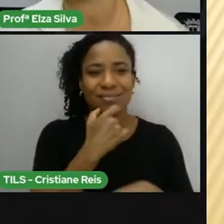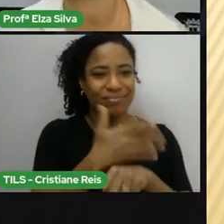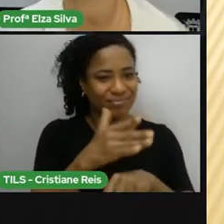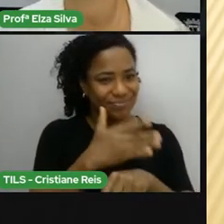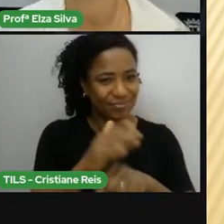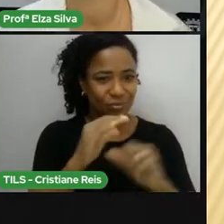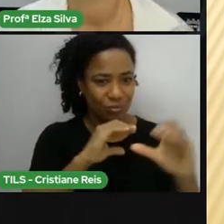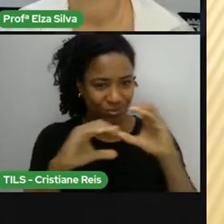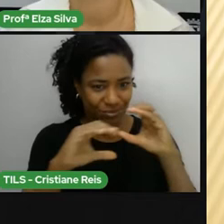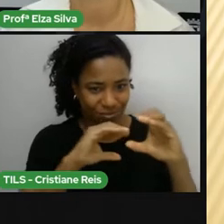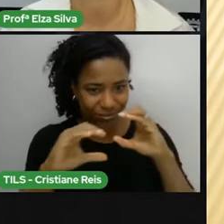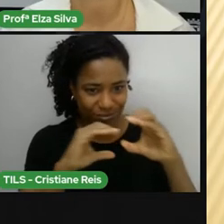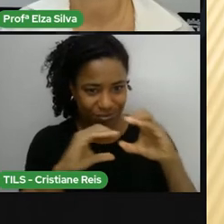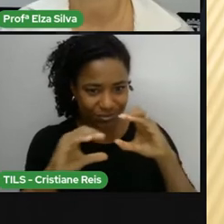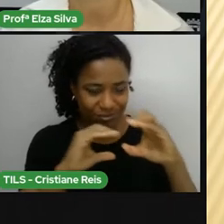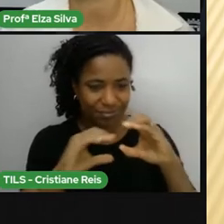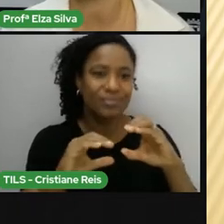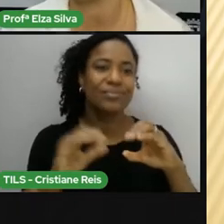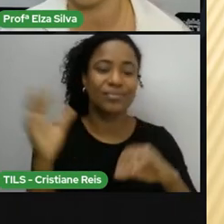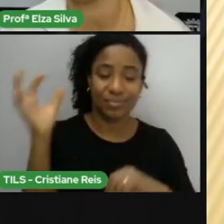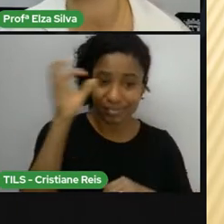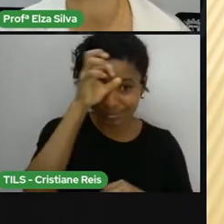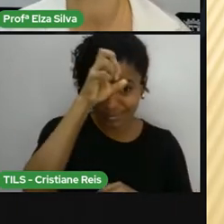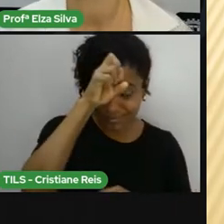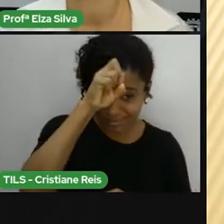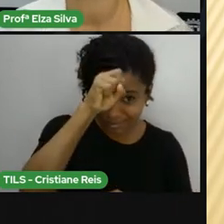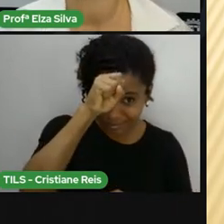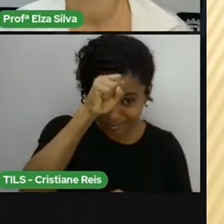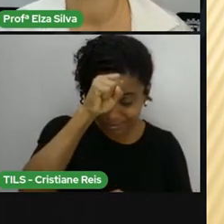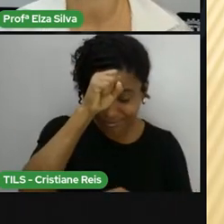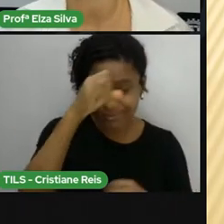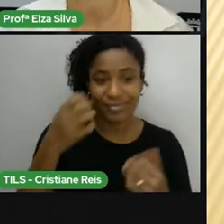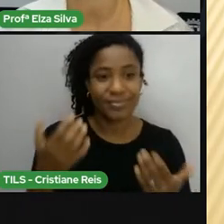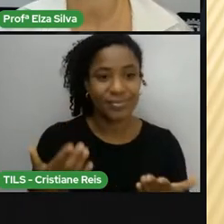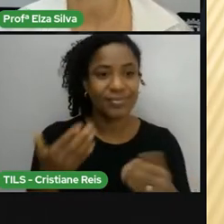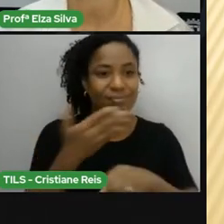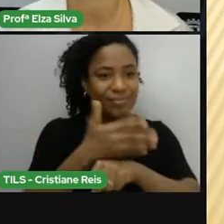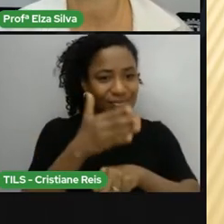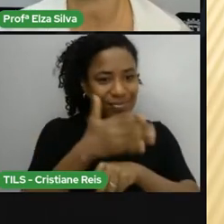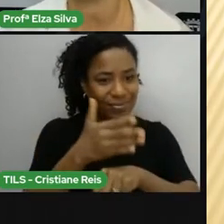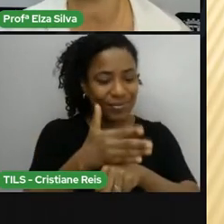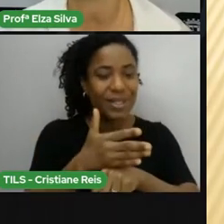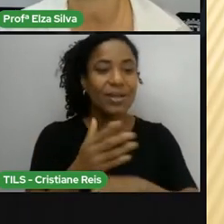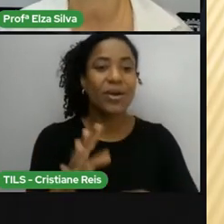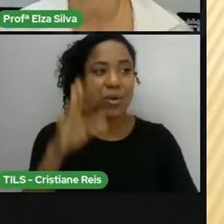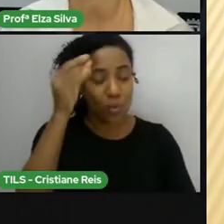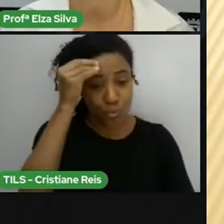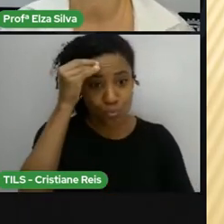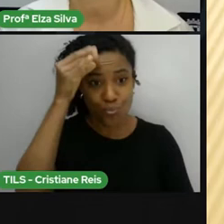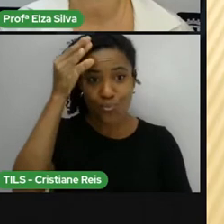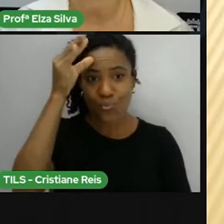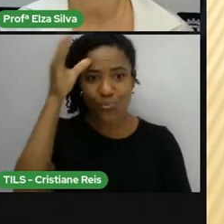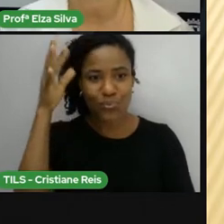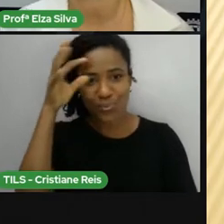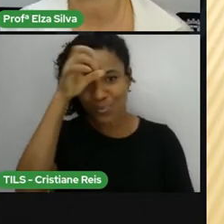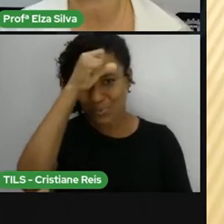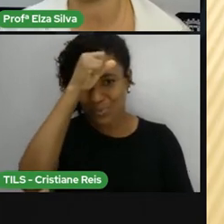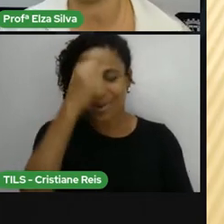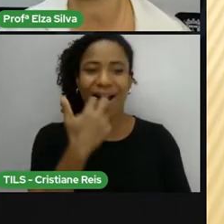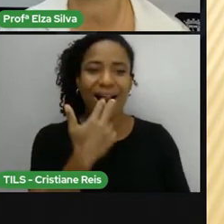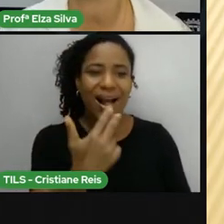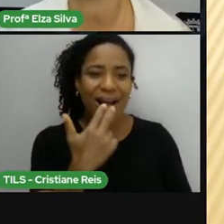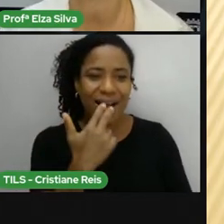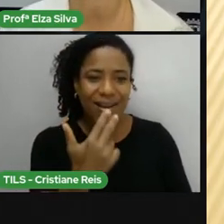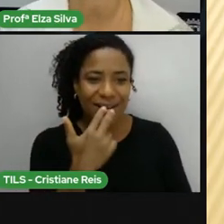comunicação Fins De aprendizagem Para que a gente Possa adquirir Conhecimento E para que